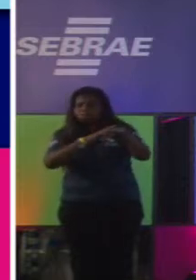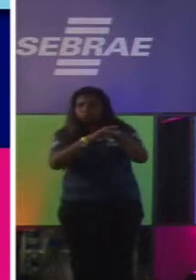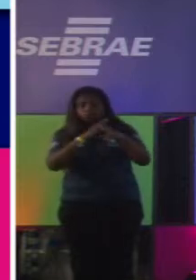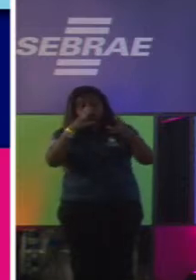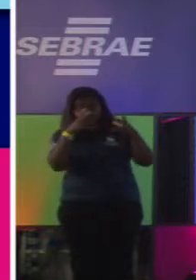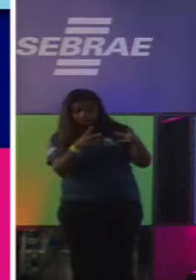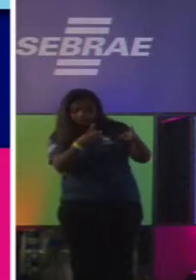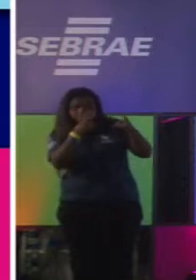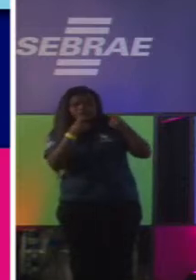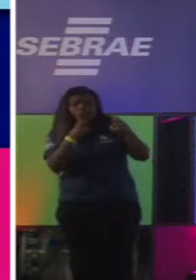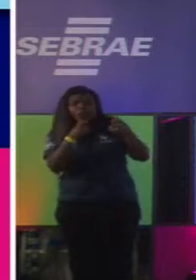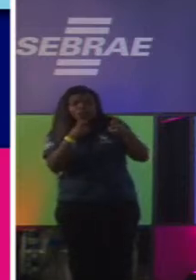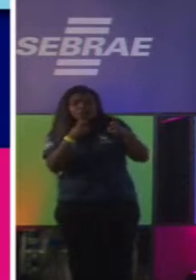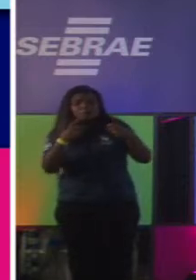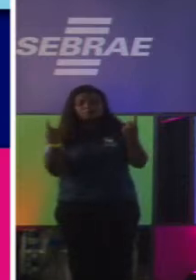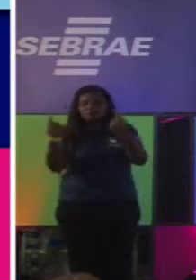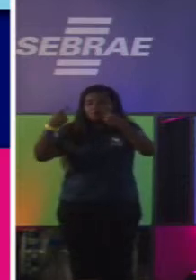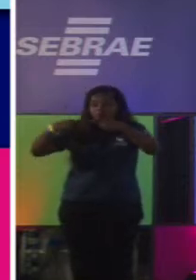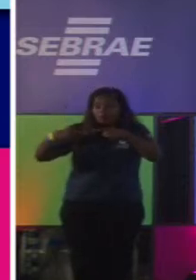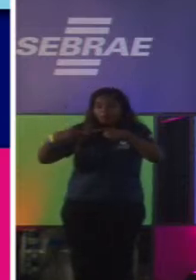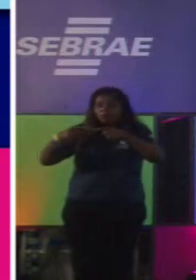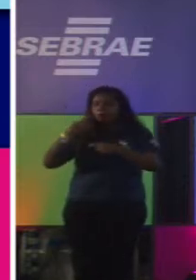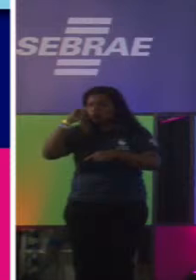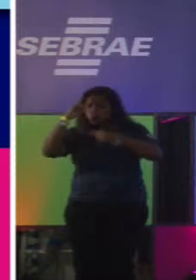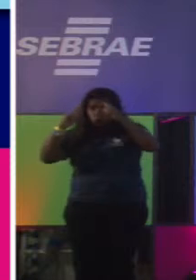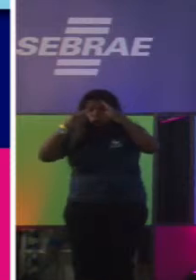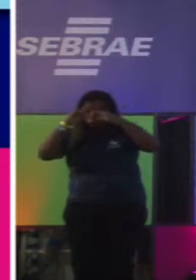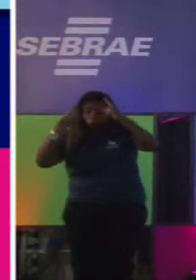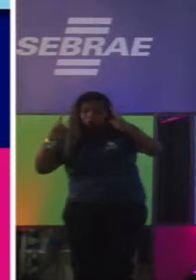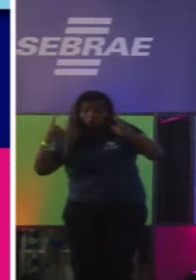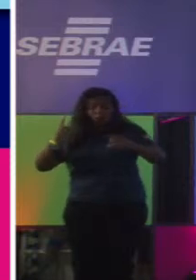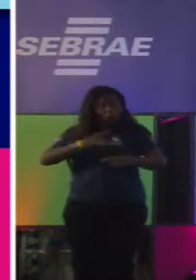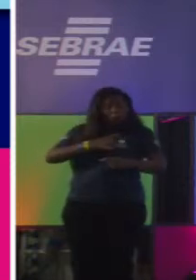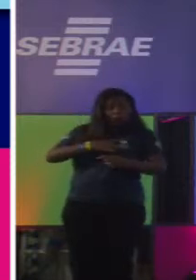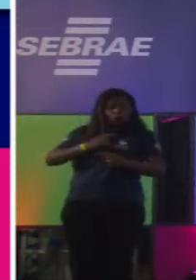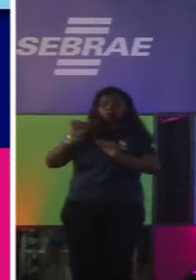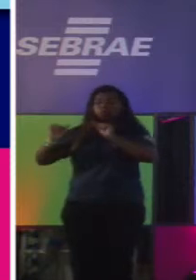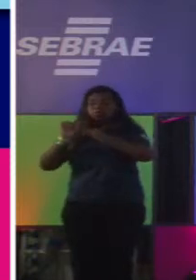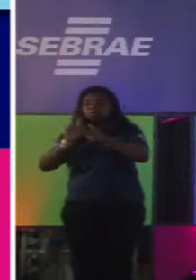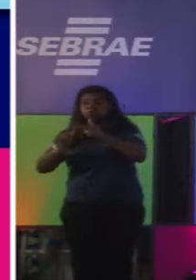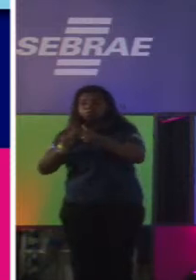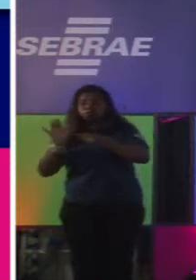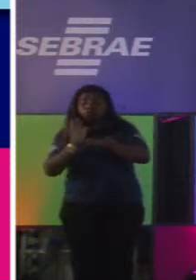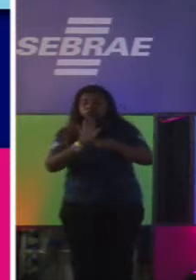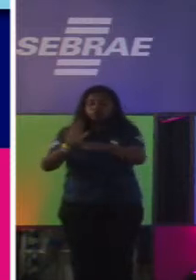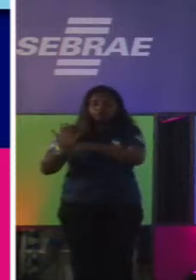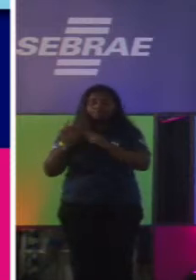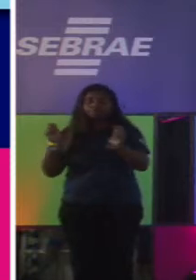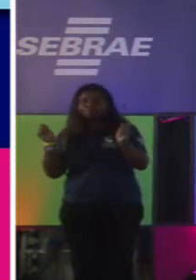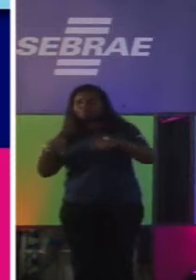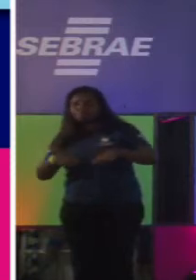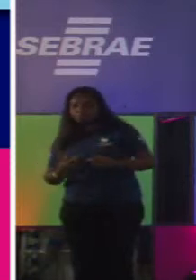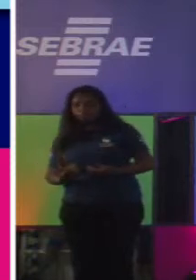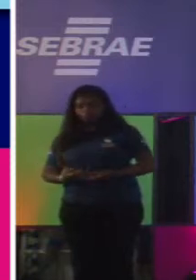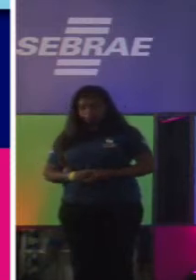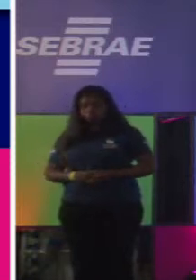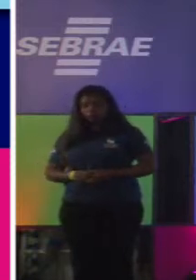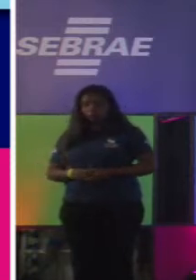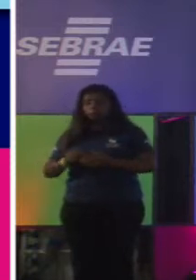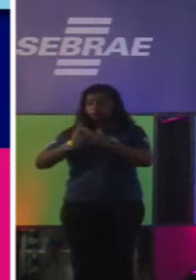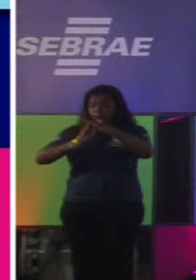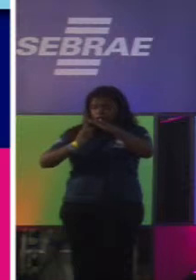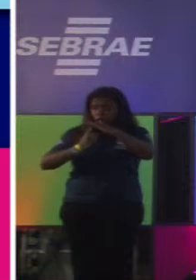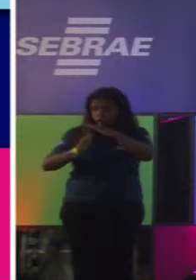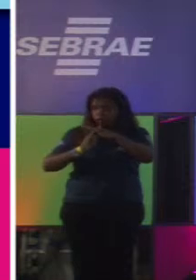Essas são as dúvidas, esses são os medos, isso aqui é quem precisa mais. Inclusive, eu vou te dando uma dica. O early adopter, o primeiro adopter de startup, ele tem algumas